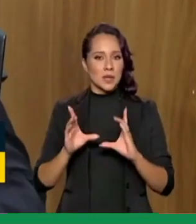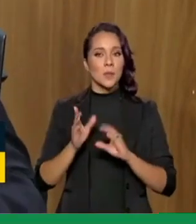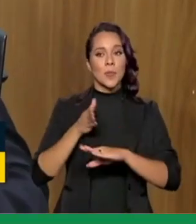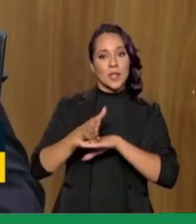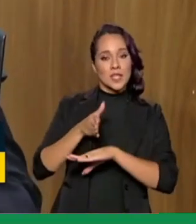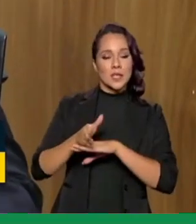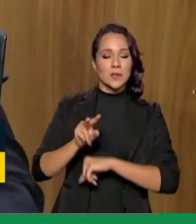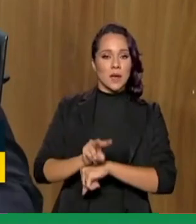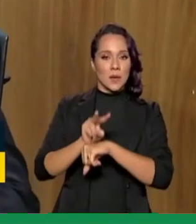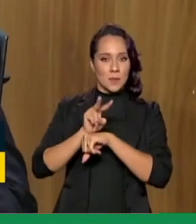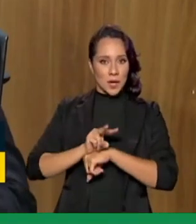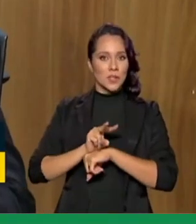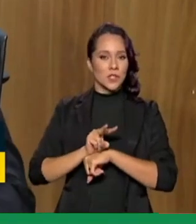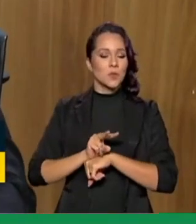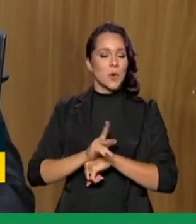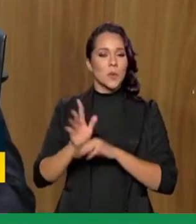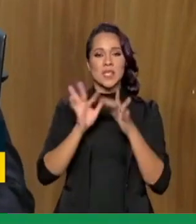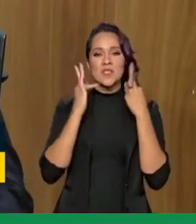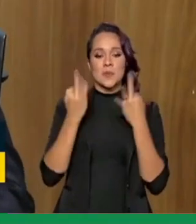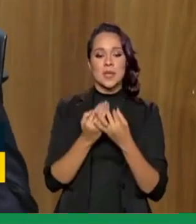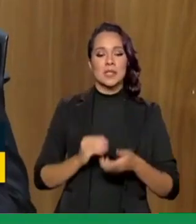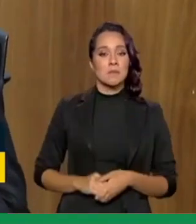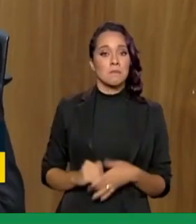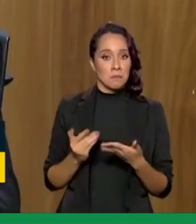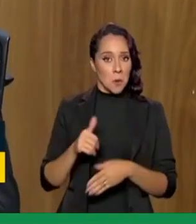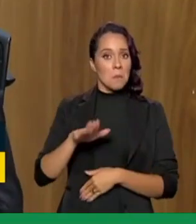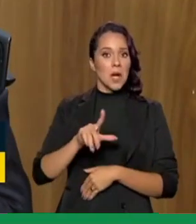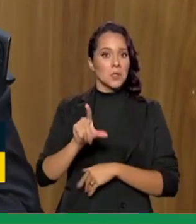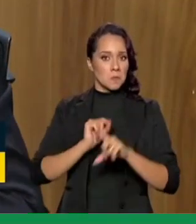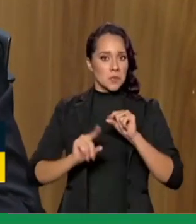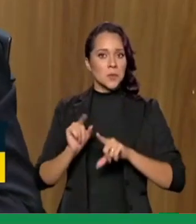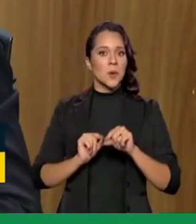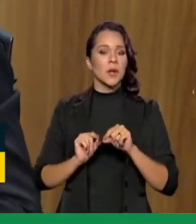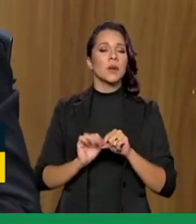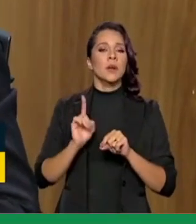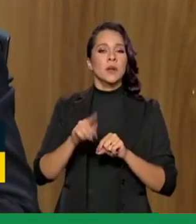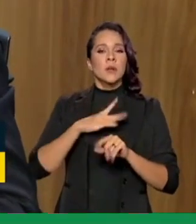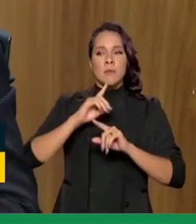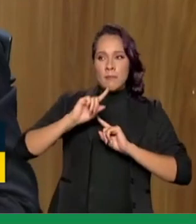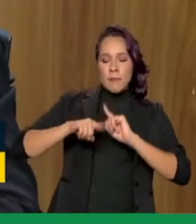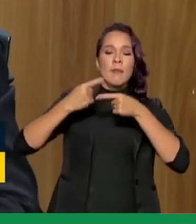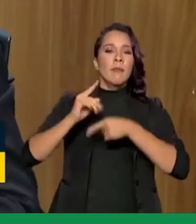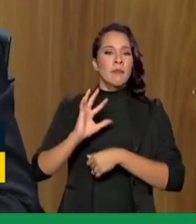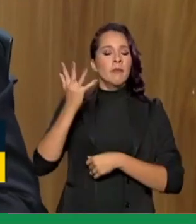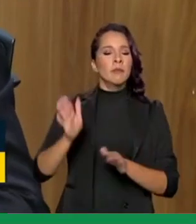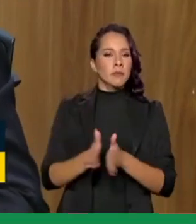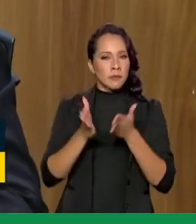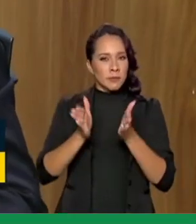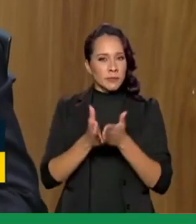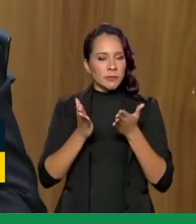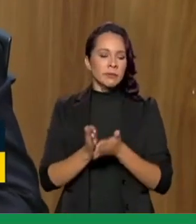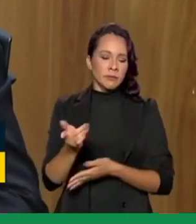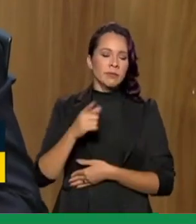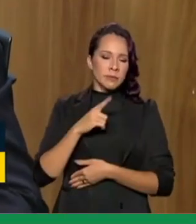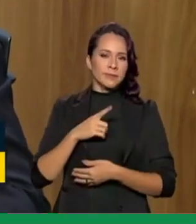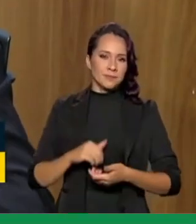acesso ao crédito formal para essas famílias, como mais uma ferramenta de superação da situação de pobreza que elas